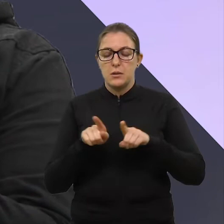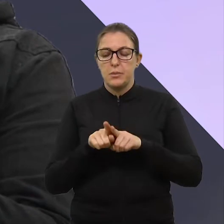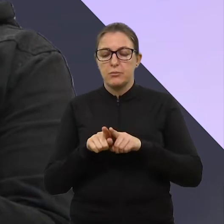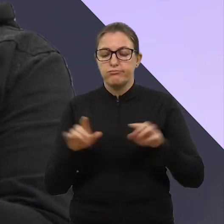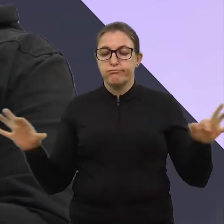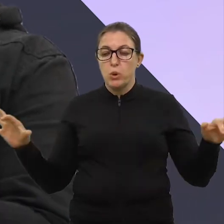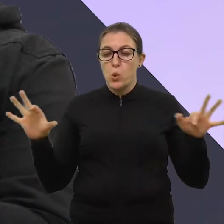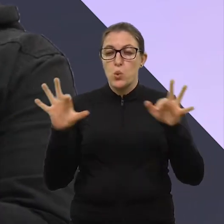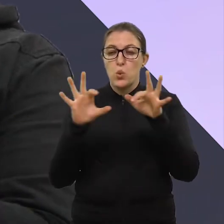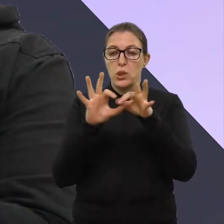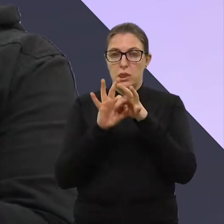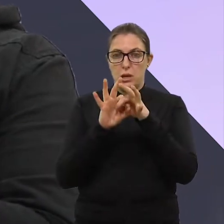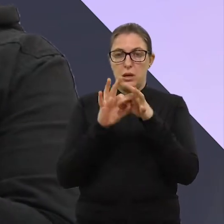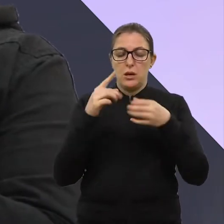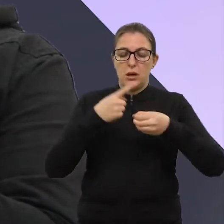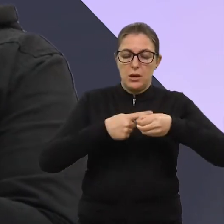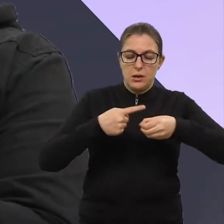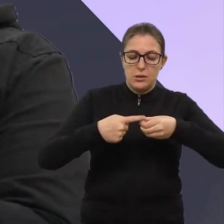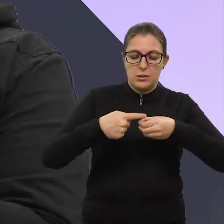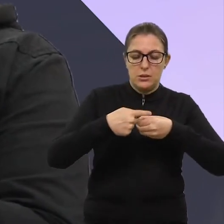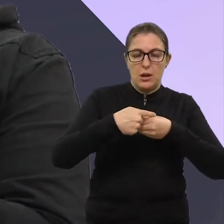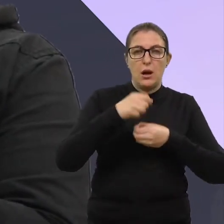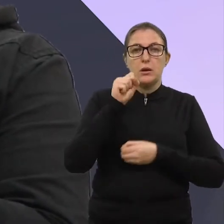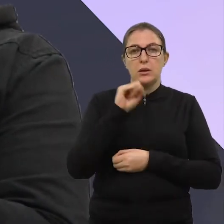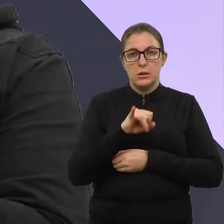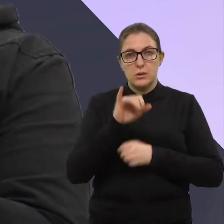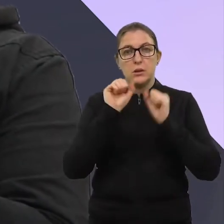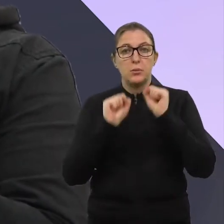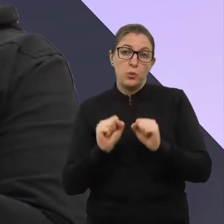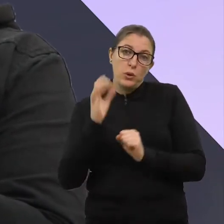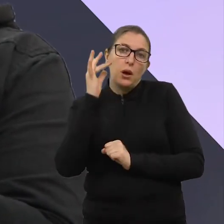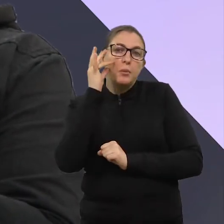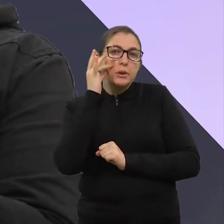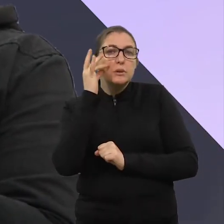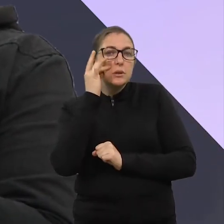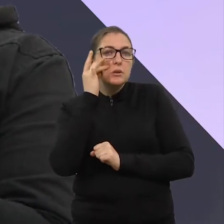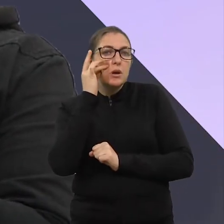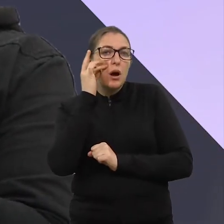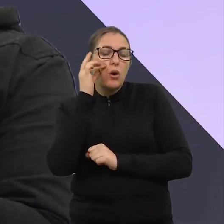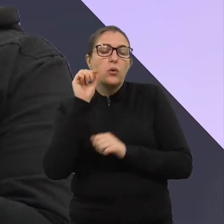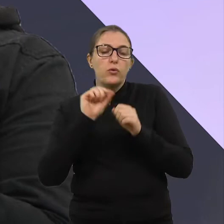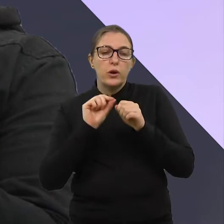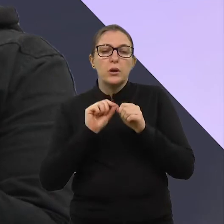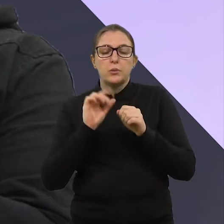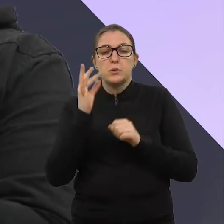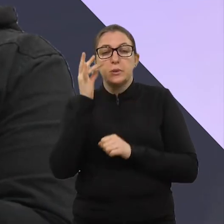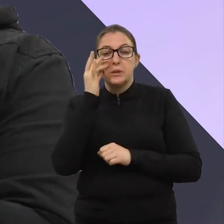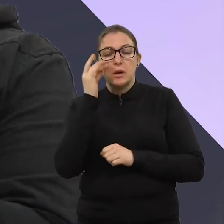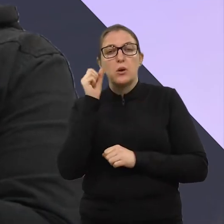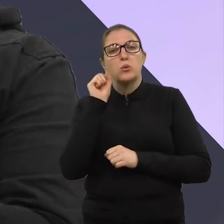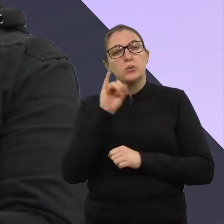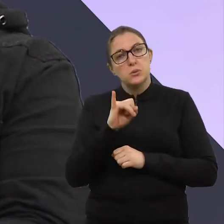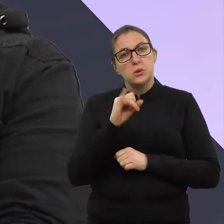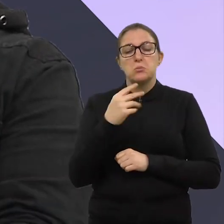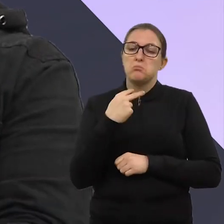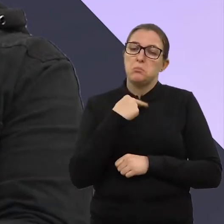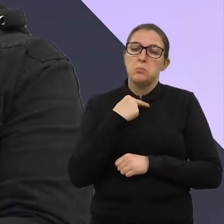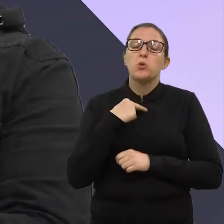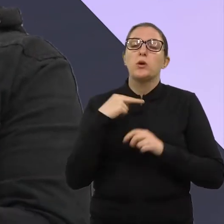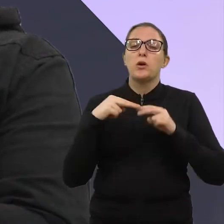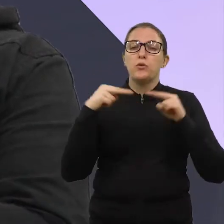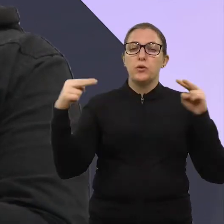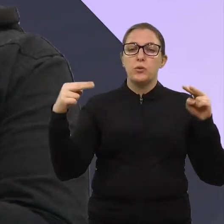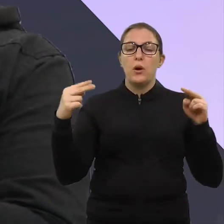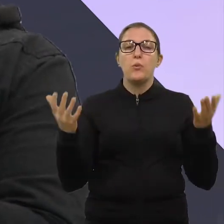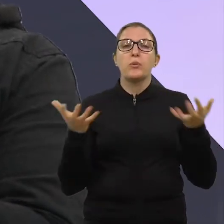Vamos integrar a cidade, Quer dizer, se puder ser de maneira presencial, semipresencial, ok. Se não, faremos isso, uma integração com os